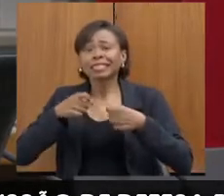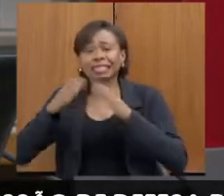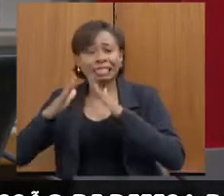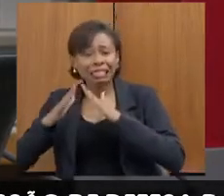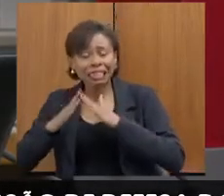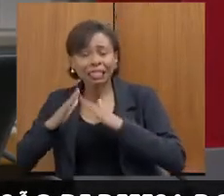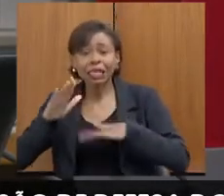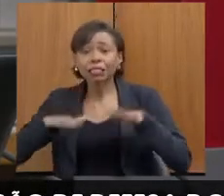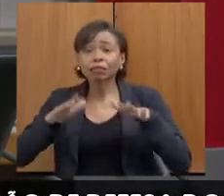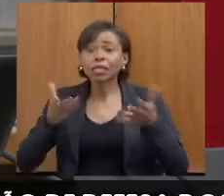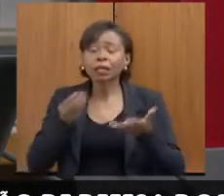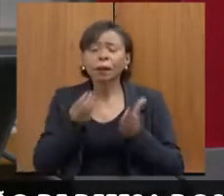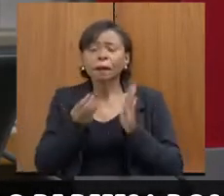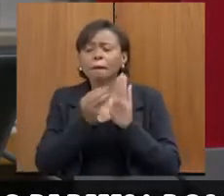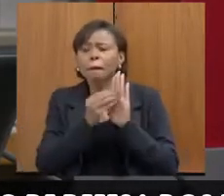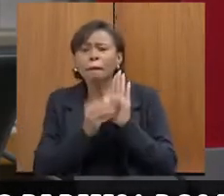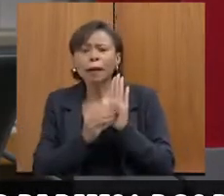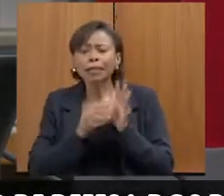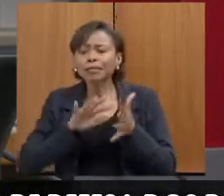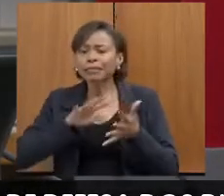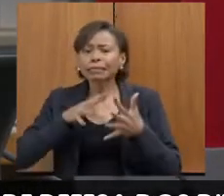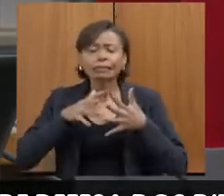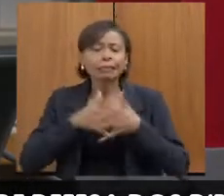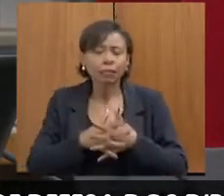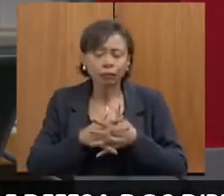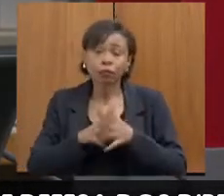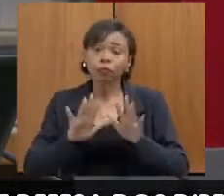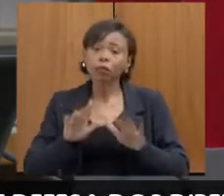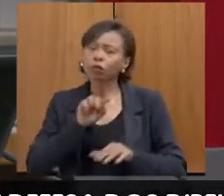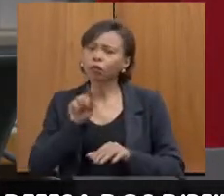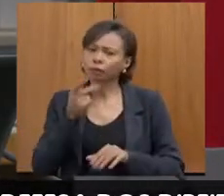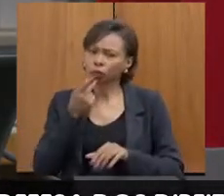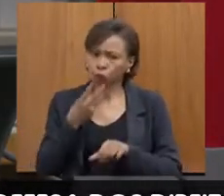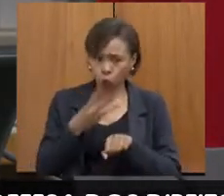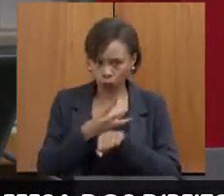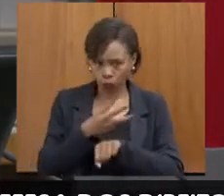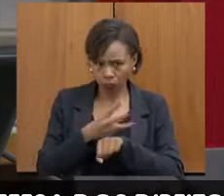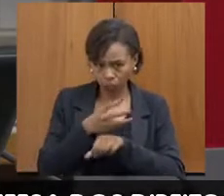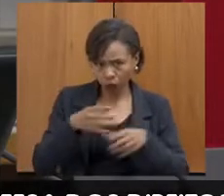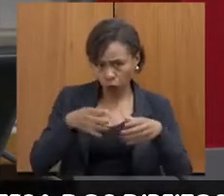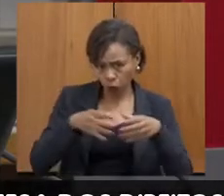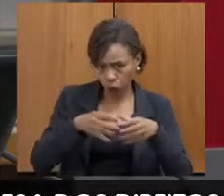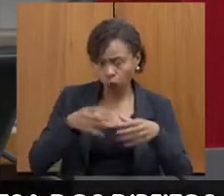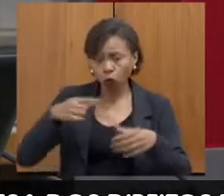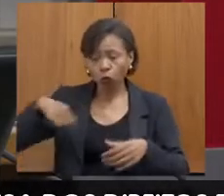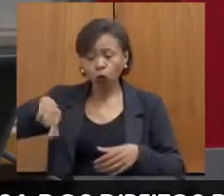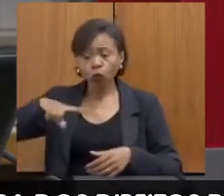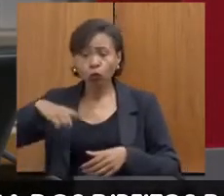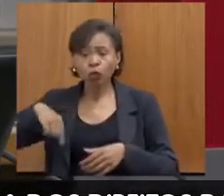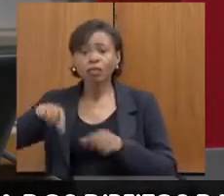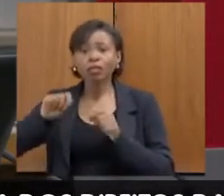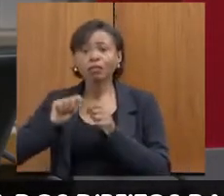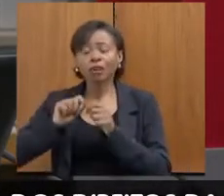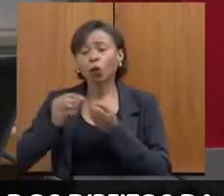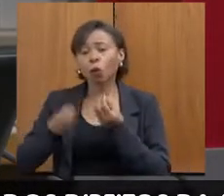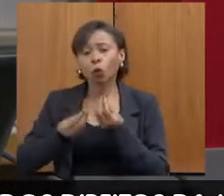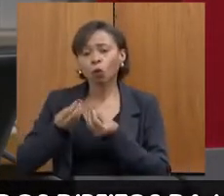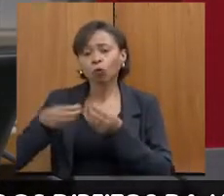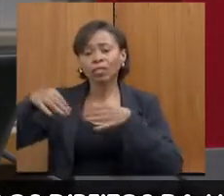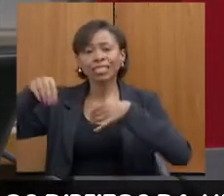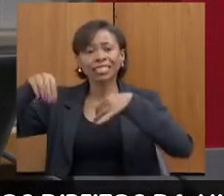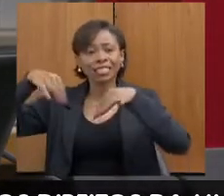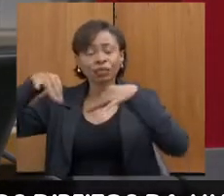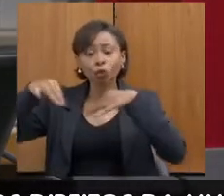E aí, vocês me falaram que fazem isso através de um grupo de WhatsApp. A gente faz isso através dessas folhas ou mesmo ligando no órgão.